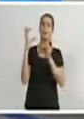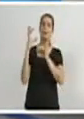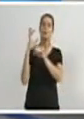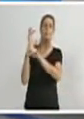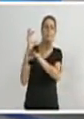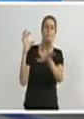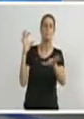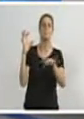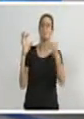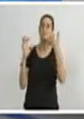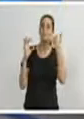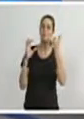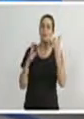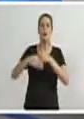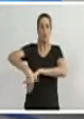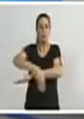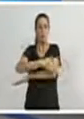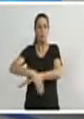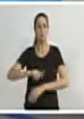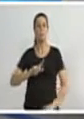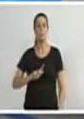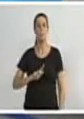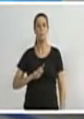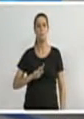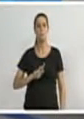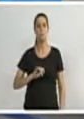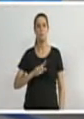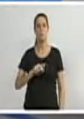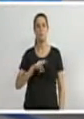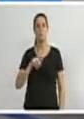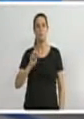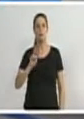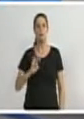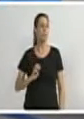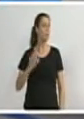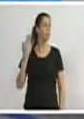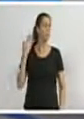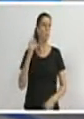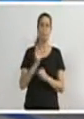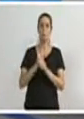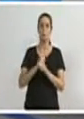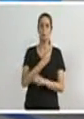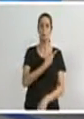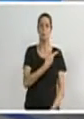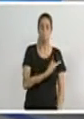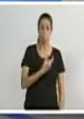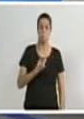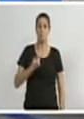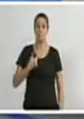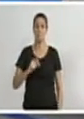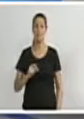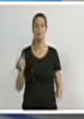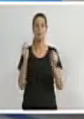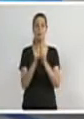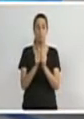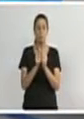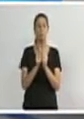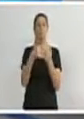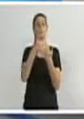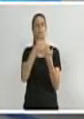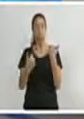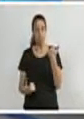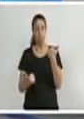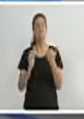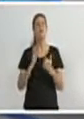proximidades das ruas Guilherme Poemer e General Oslo. Em 2010, quando eu era presidente, um morador, junto com a diretoria, nós tivemos uma reunião com o nosso